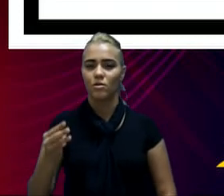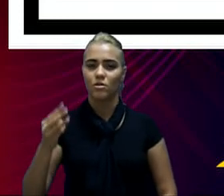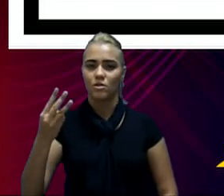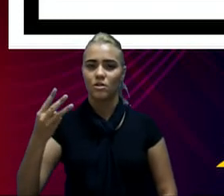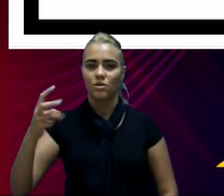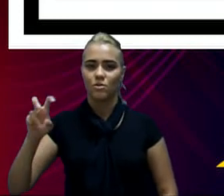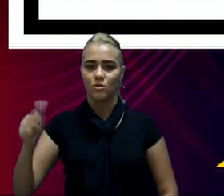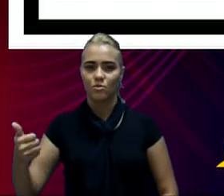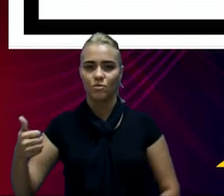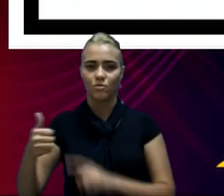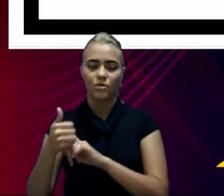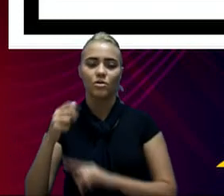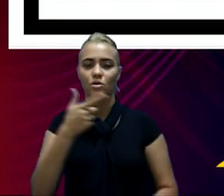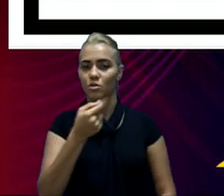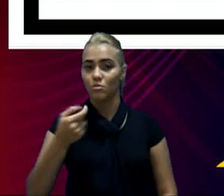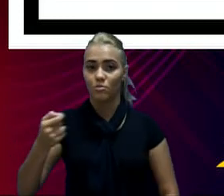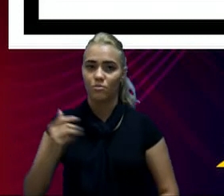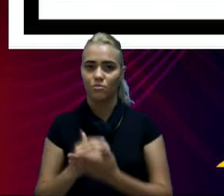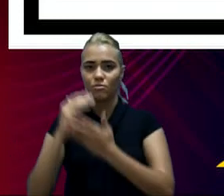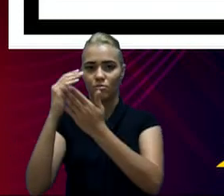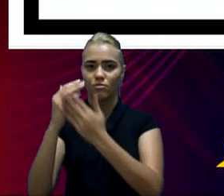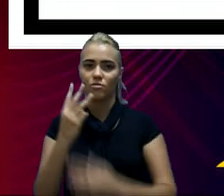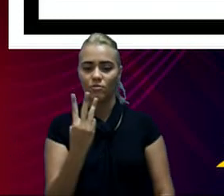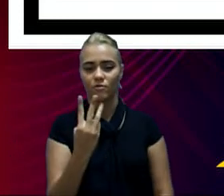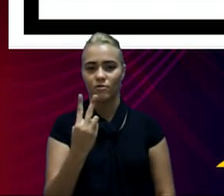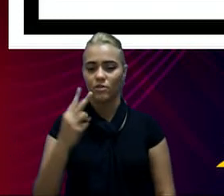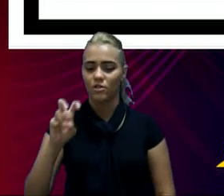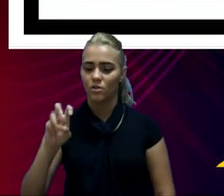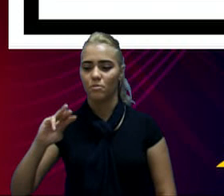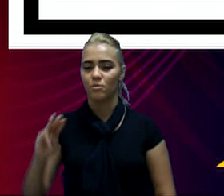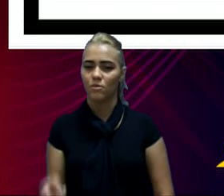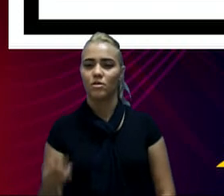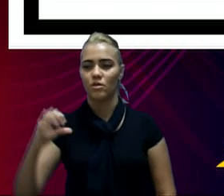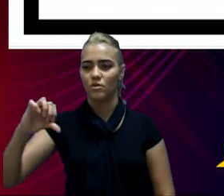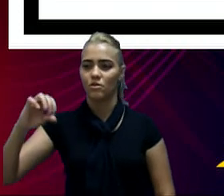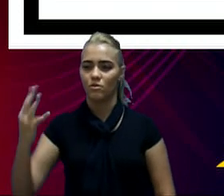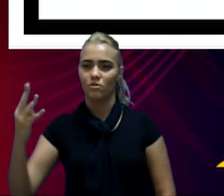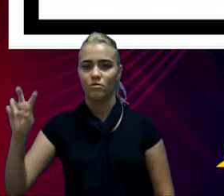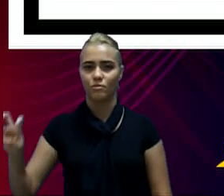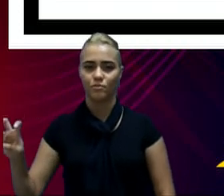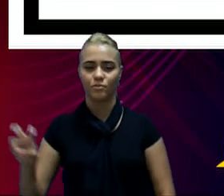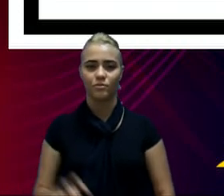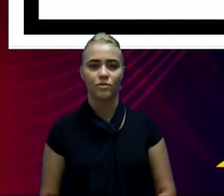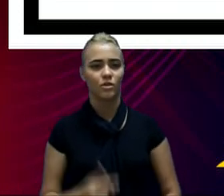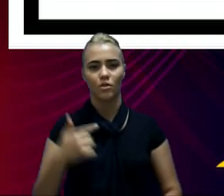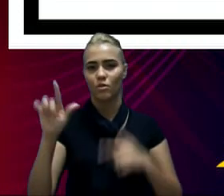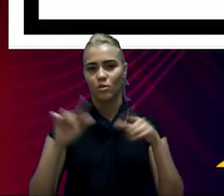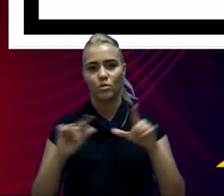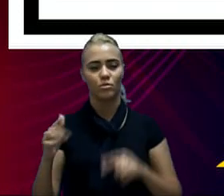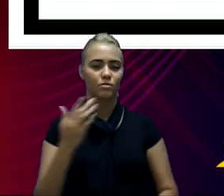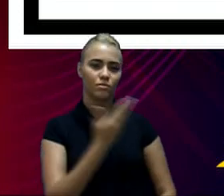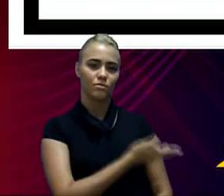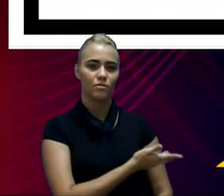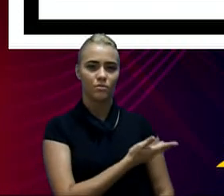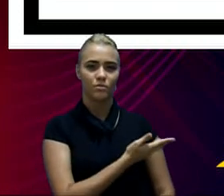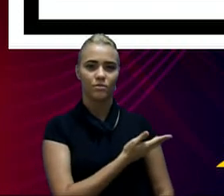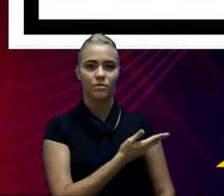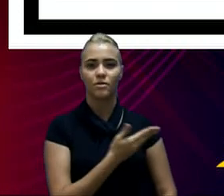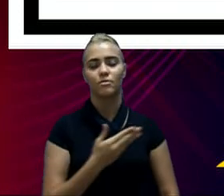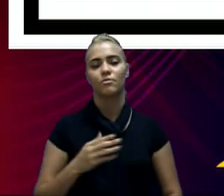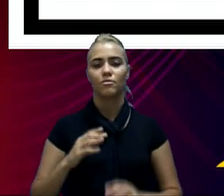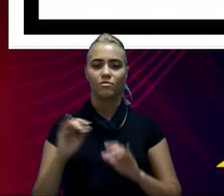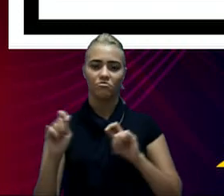em 2020, um pouco maior, R$ 25.945.000, e outras receitas de capital,